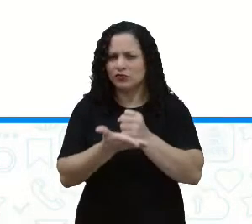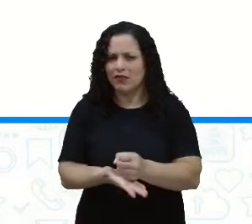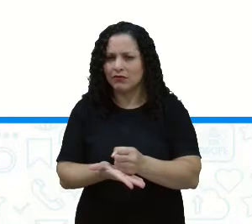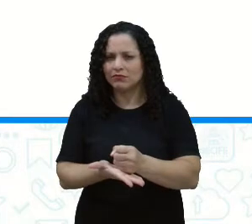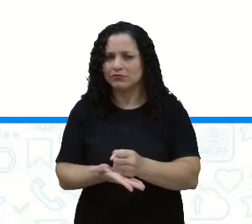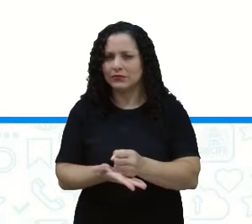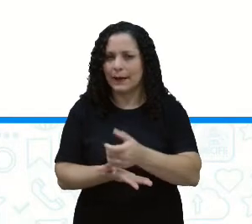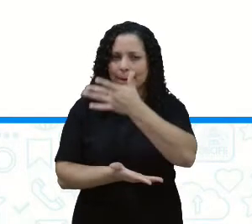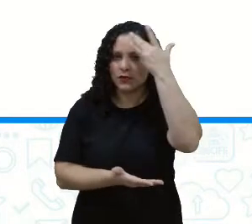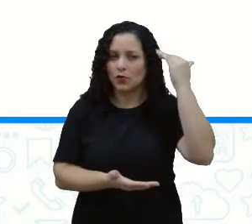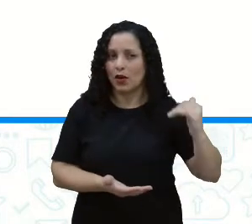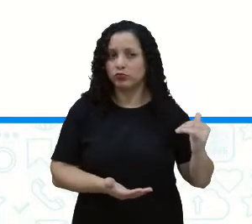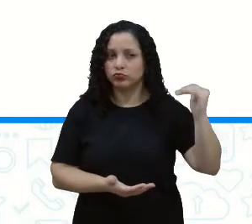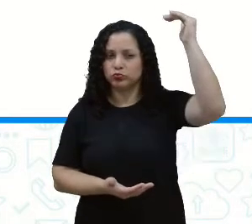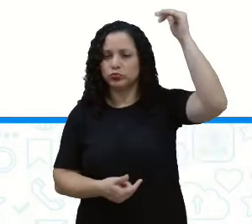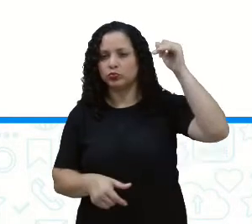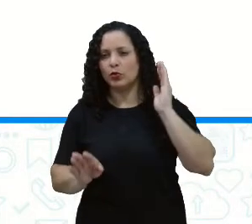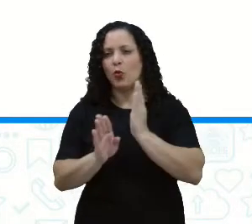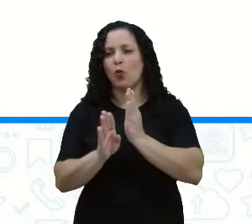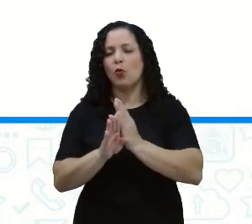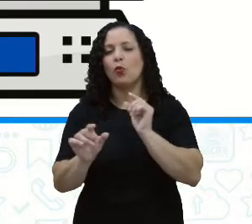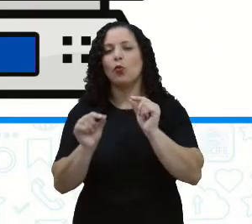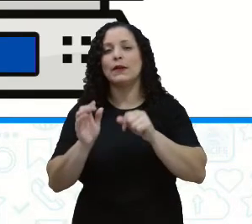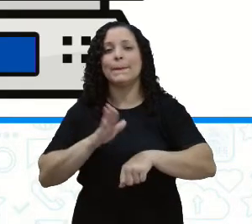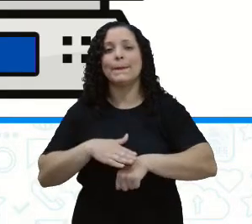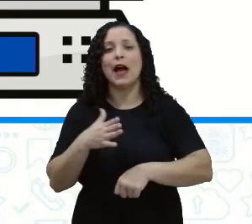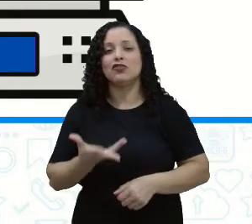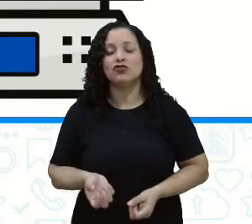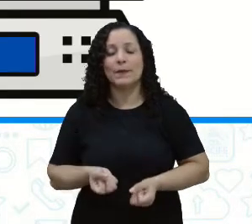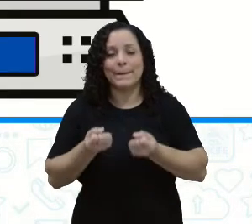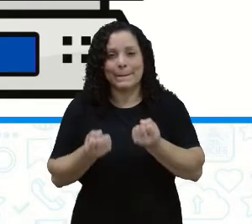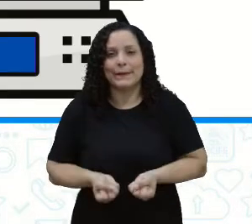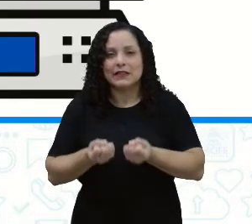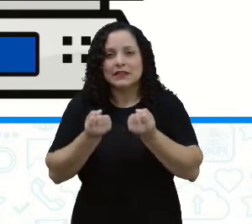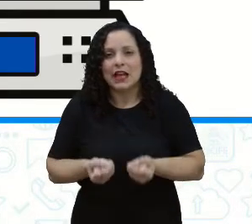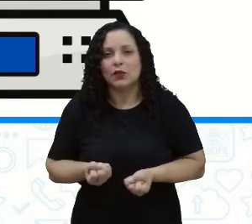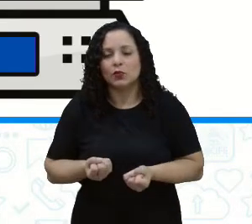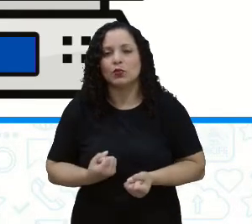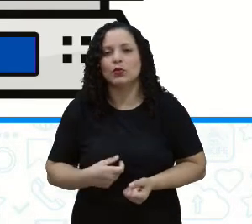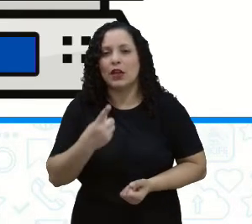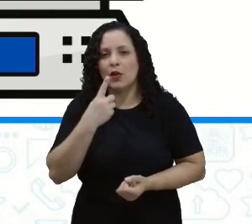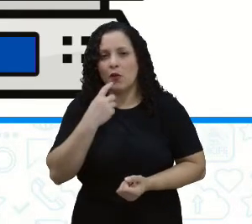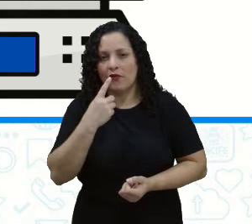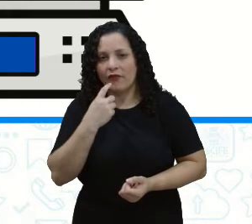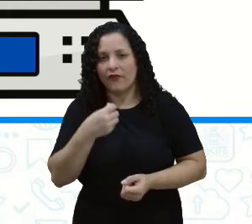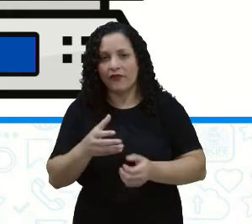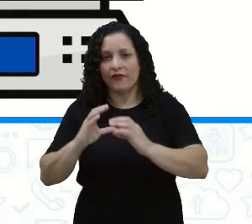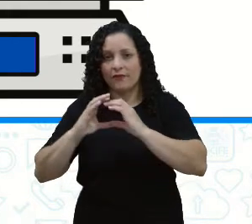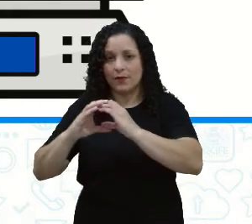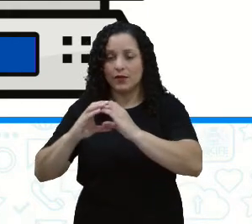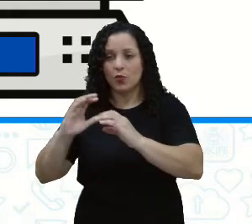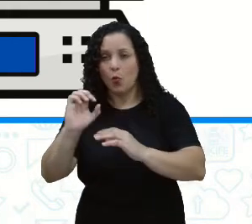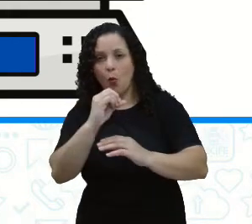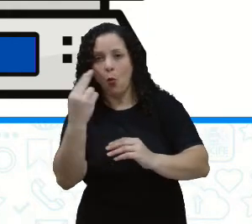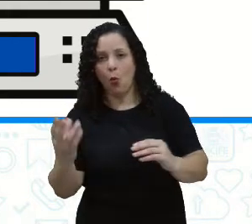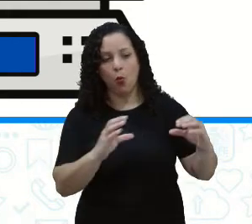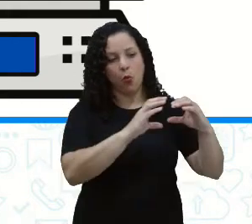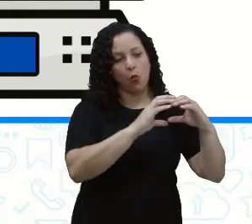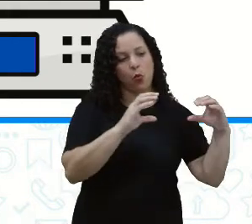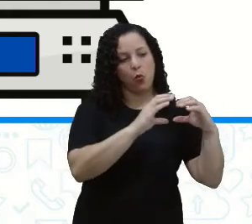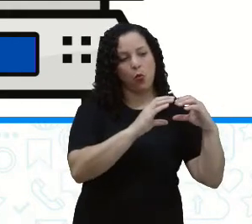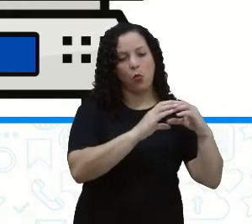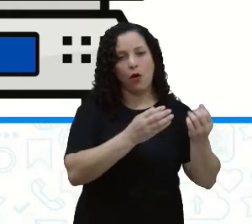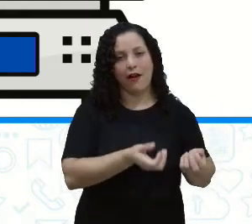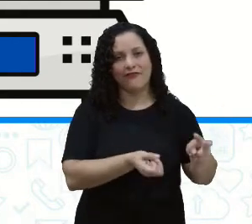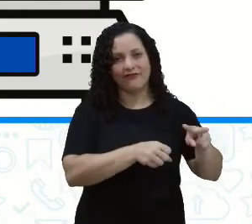descubra o que pesa mais. Será que é um tomate ou um pimentão? Quando sua mamãe fizer a feira em casa, aí